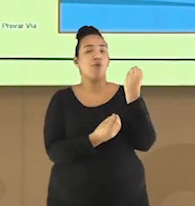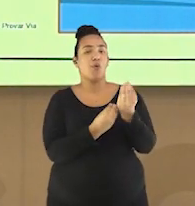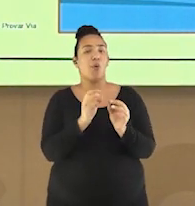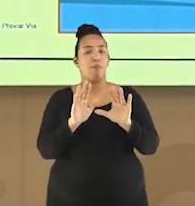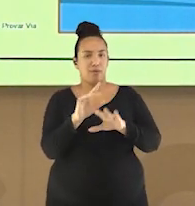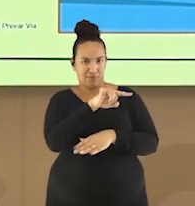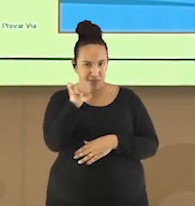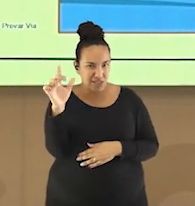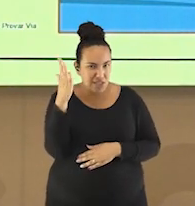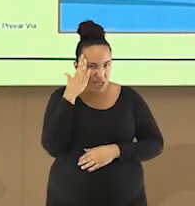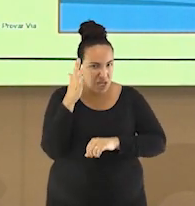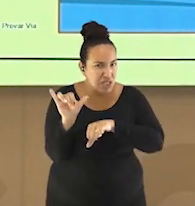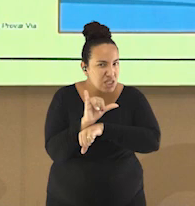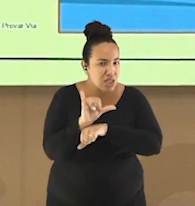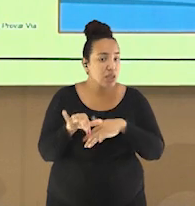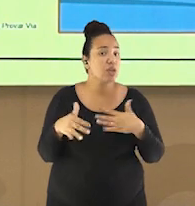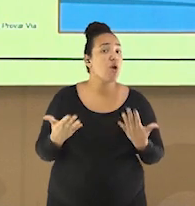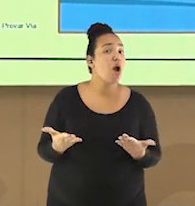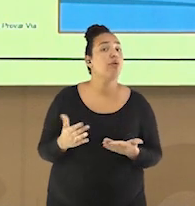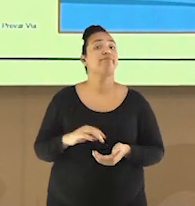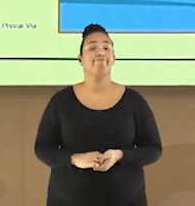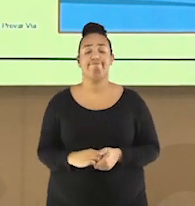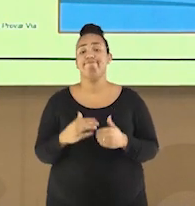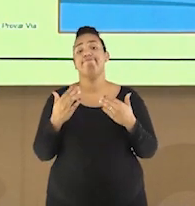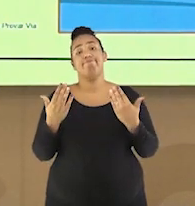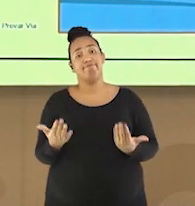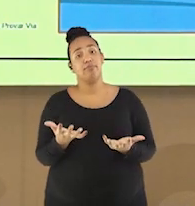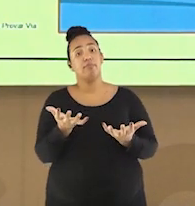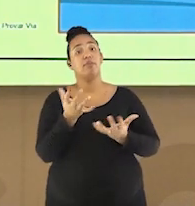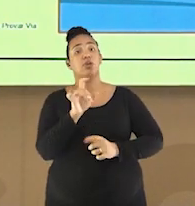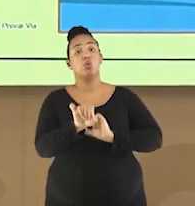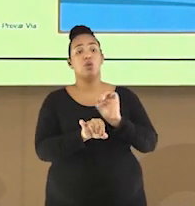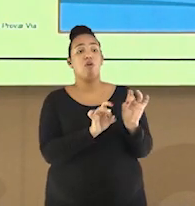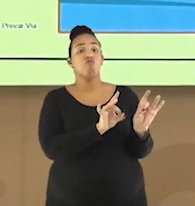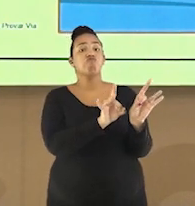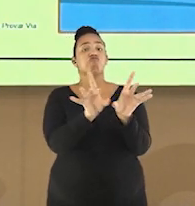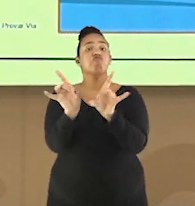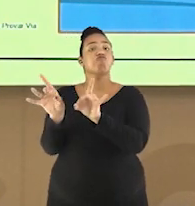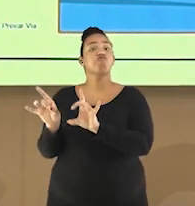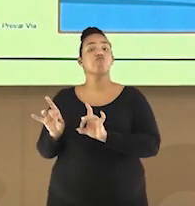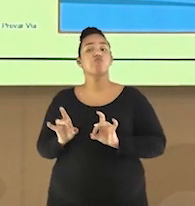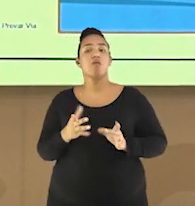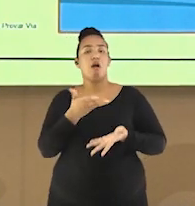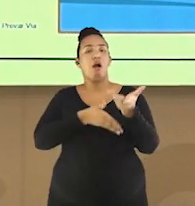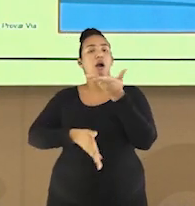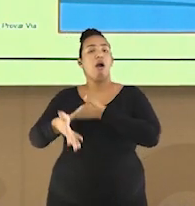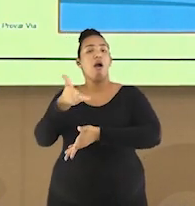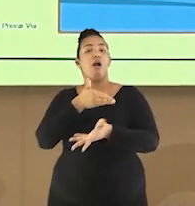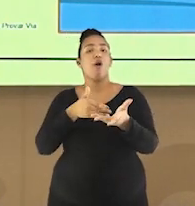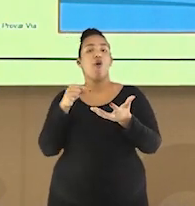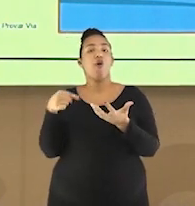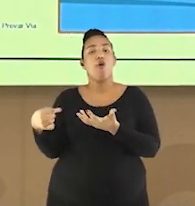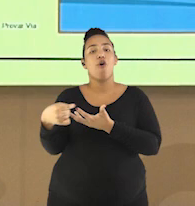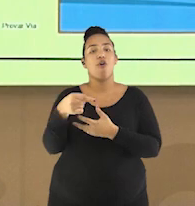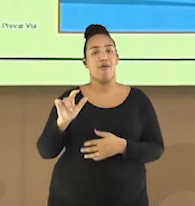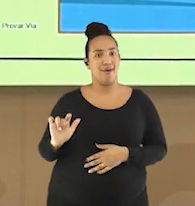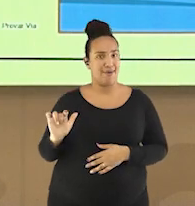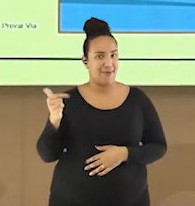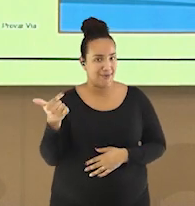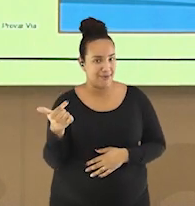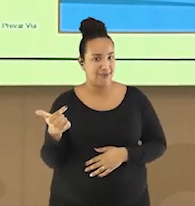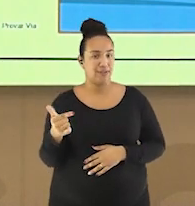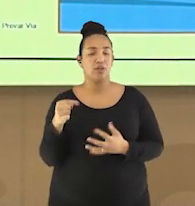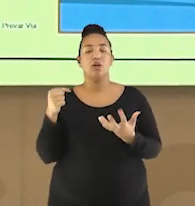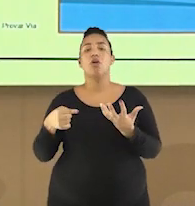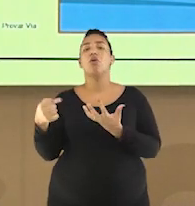deles? Isso mesmo. Eles buscaram expandir o seu comércio, o seu mercado consumidor, para outras regiões. Que